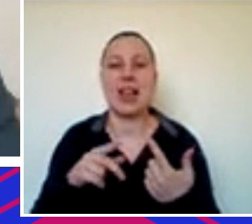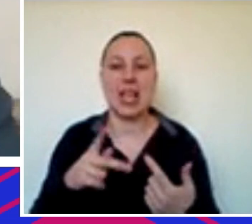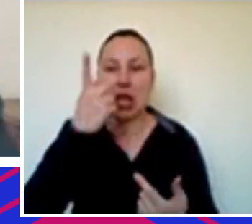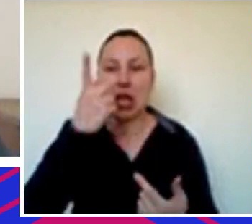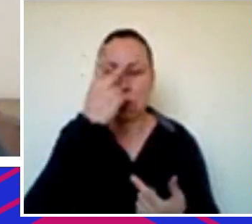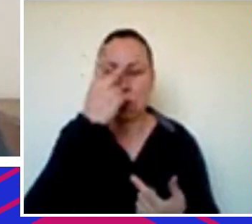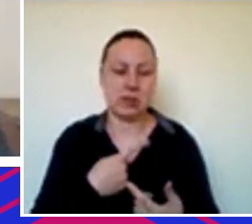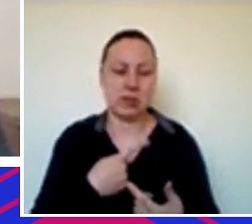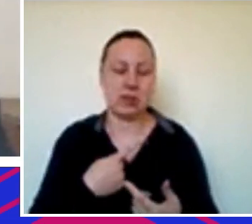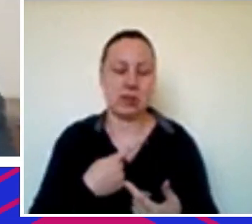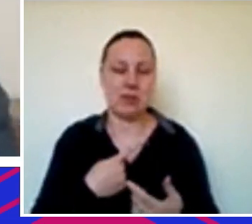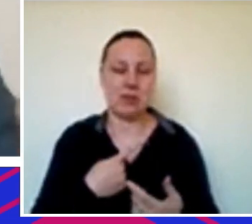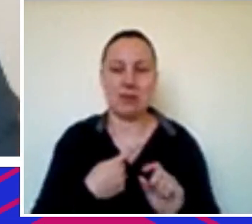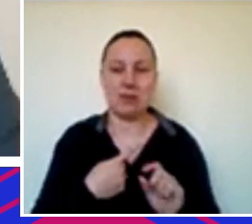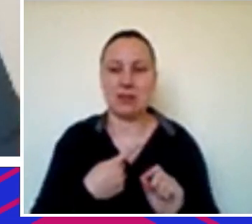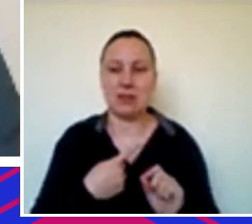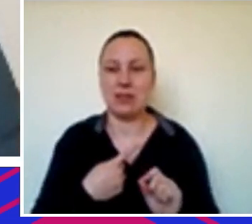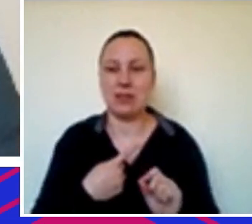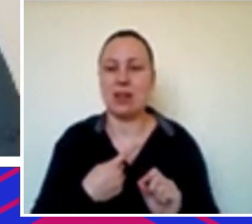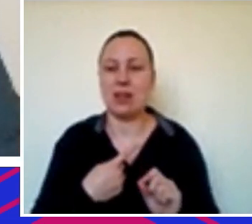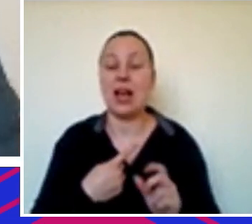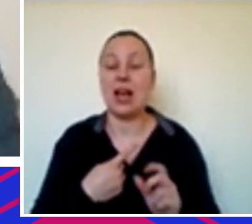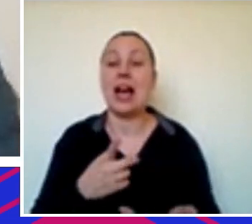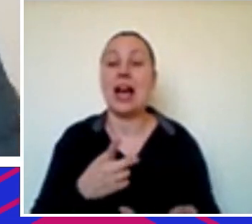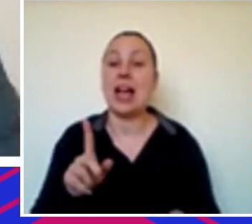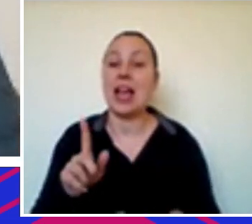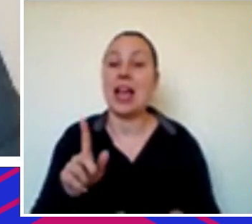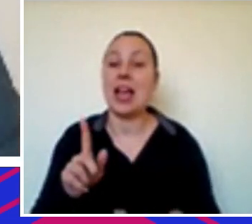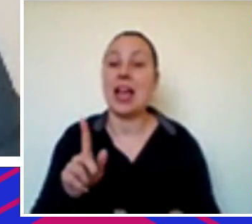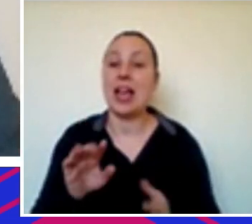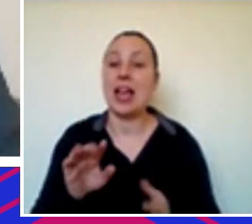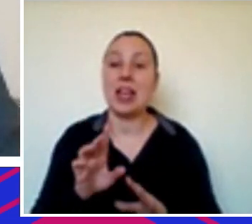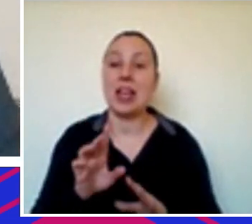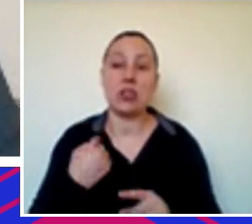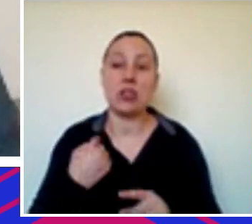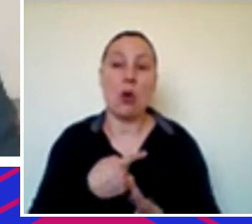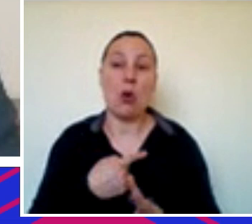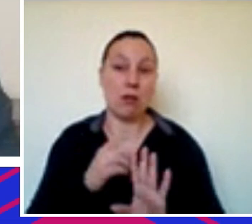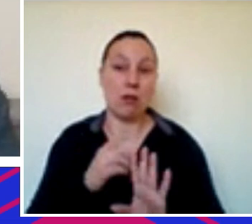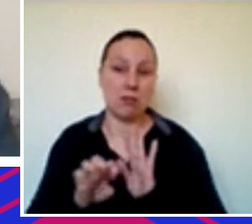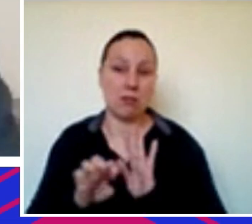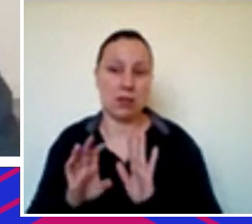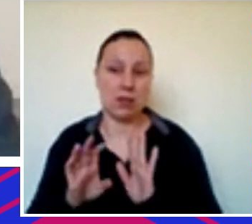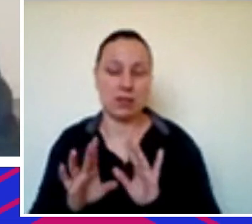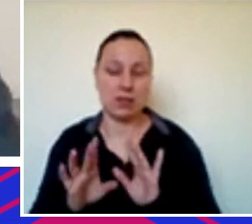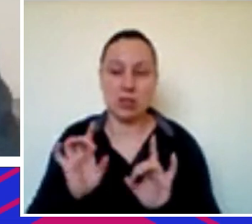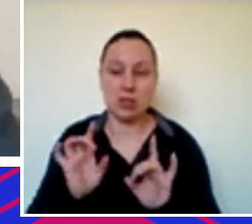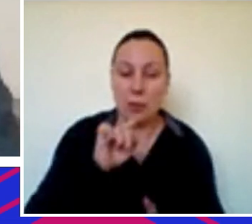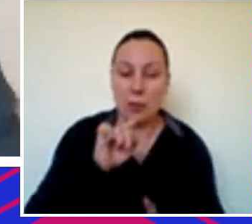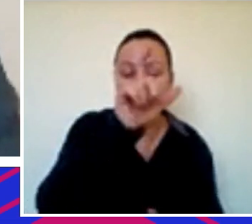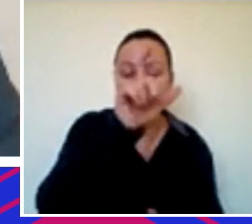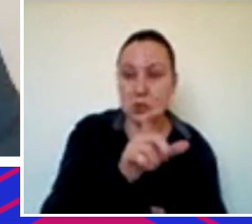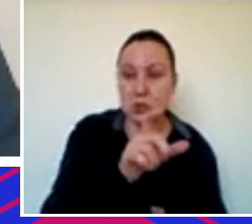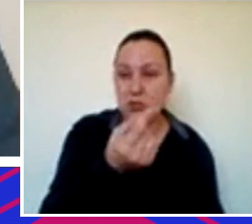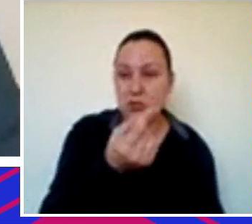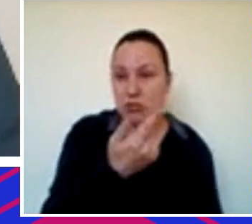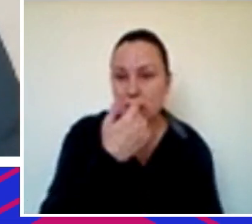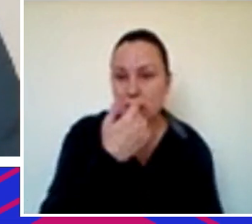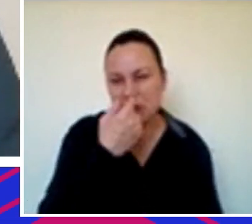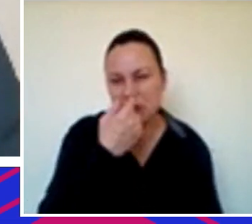no nosso ecossistema não na simplicidade de gerir portfólio de quem tem dinheiro esses aí estão